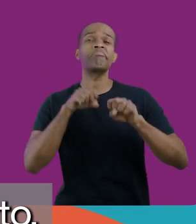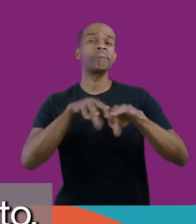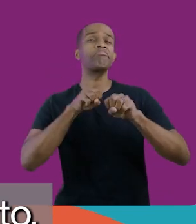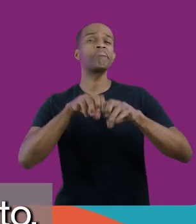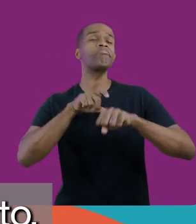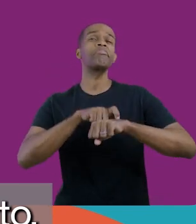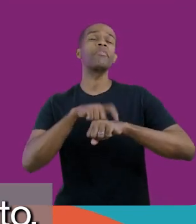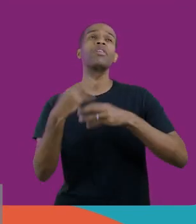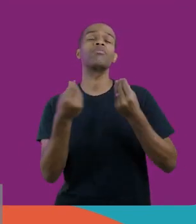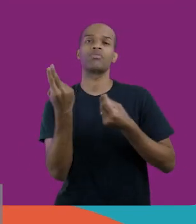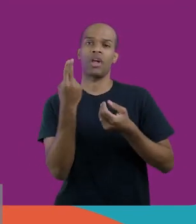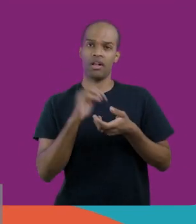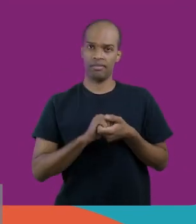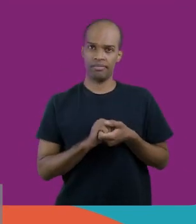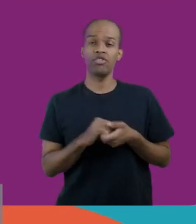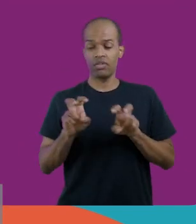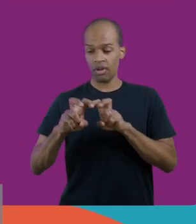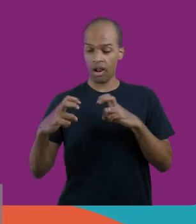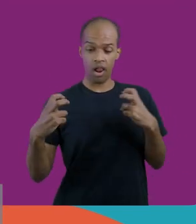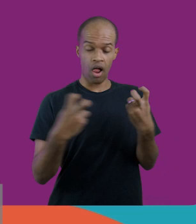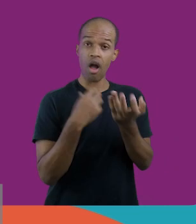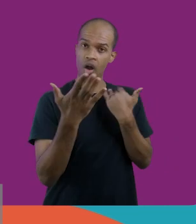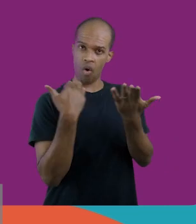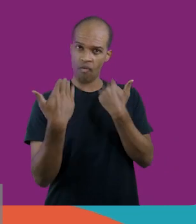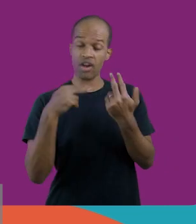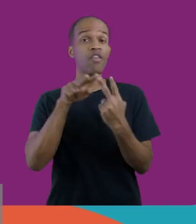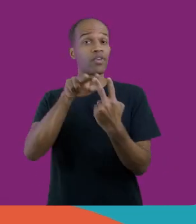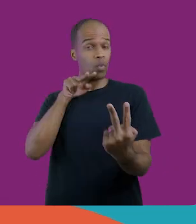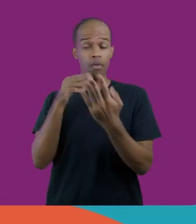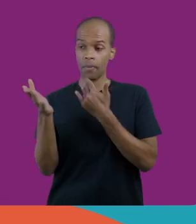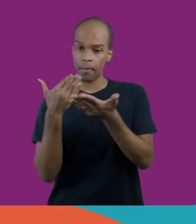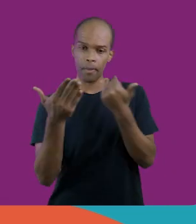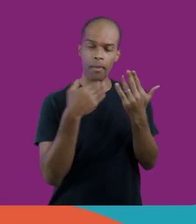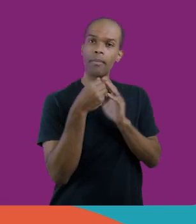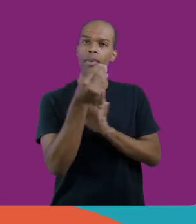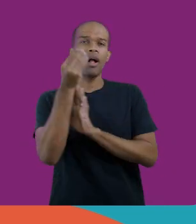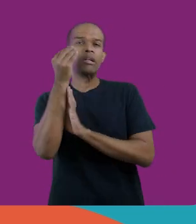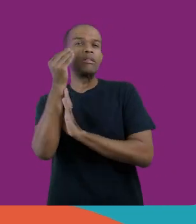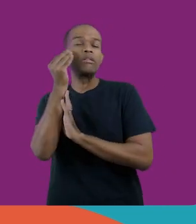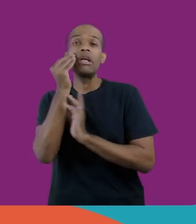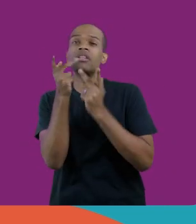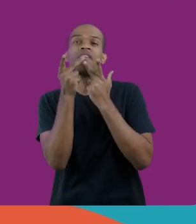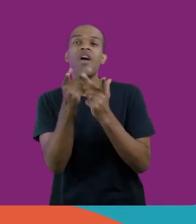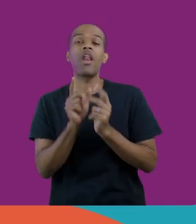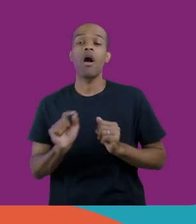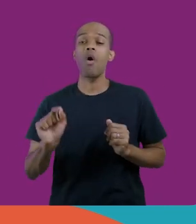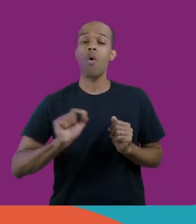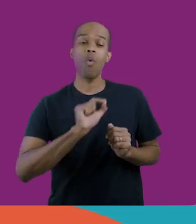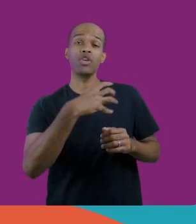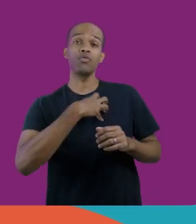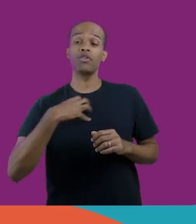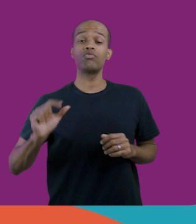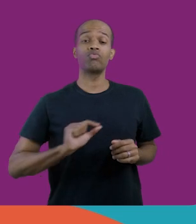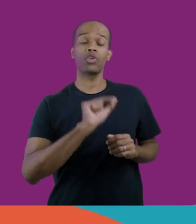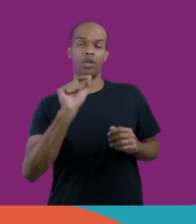conteúdo naquele momento. Fala, fazia a nossa roda de conversa virtual para tentar falar sobre o que cada um estava